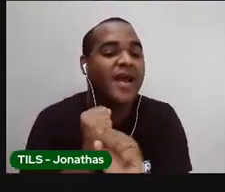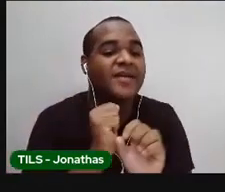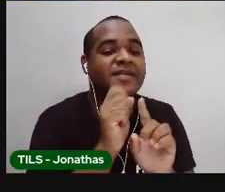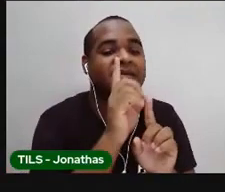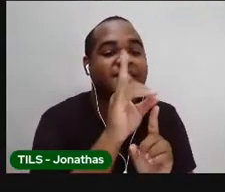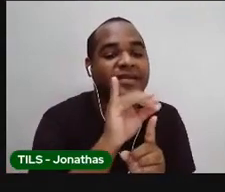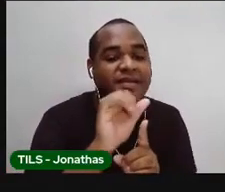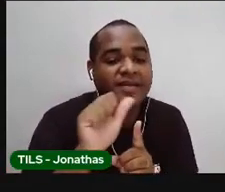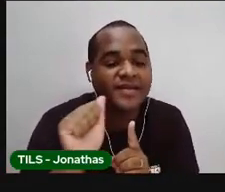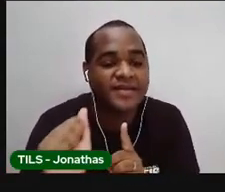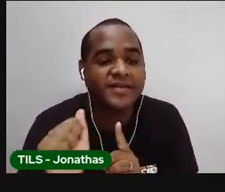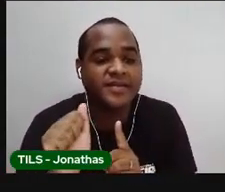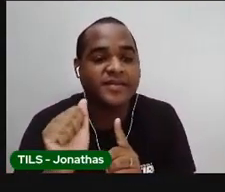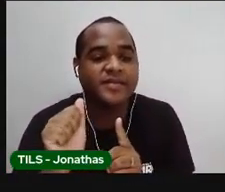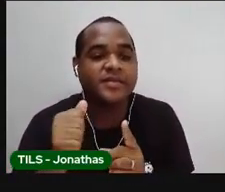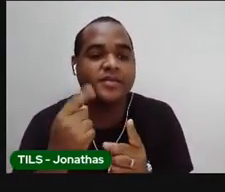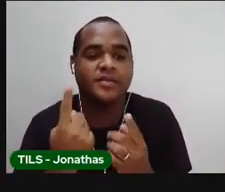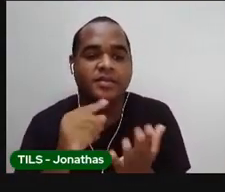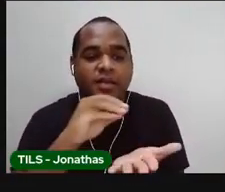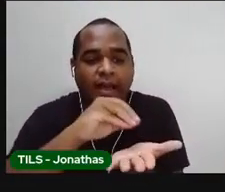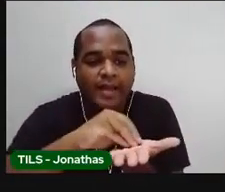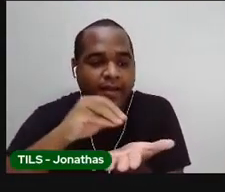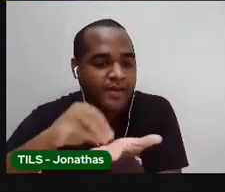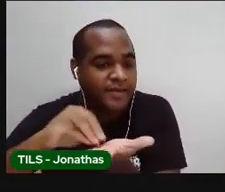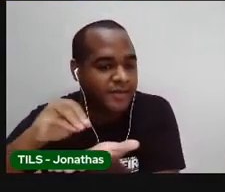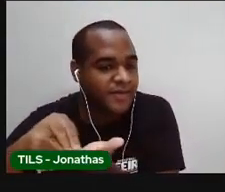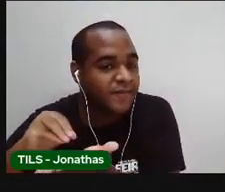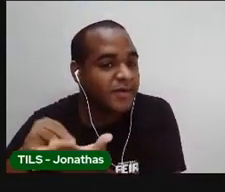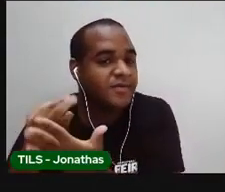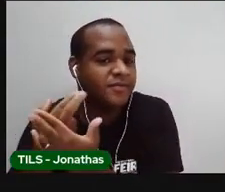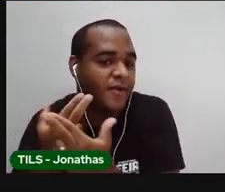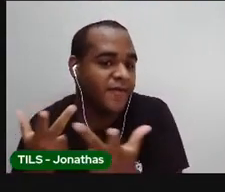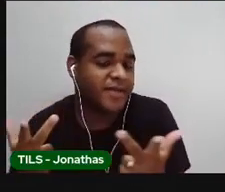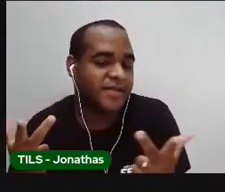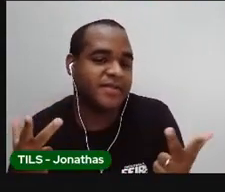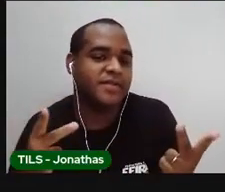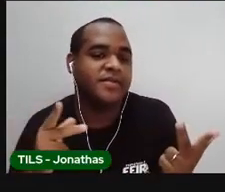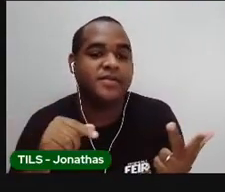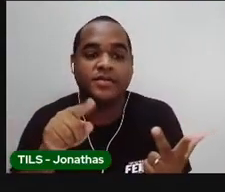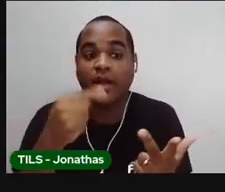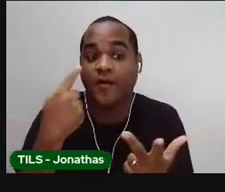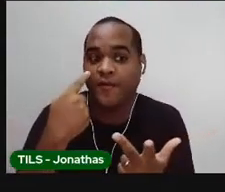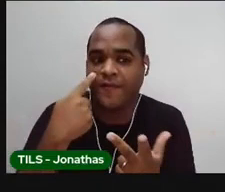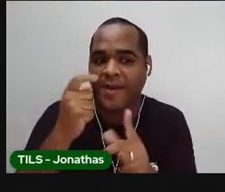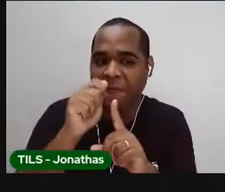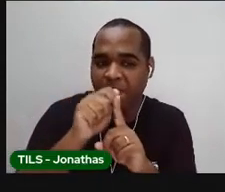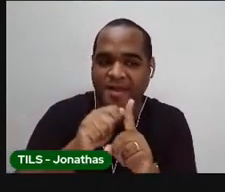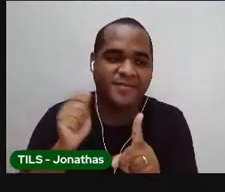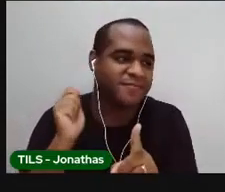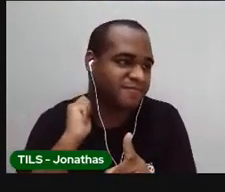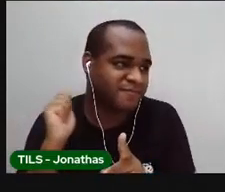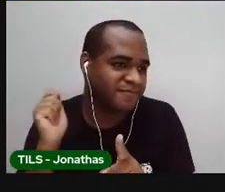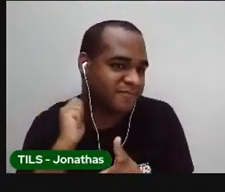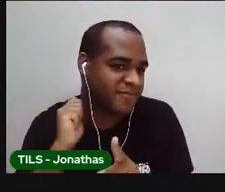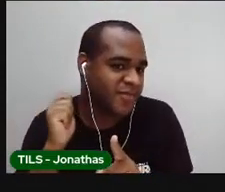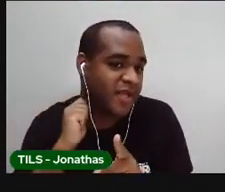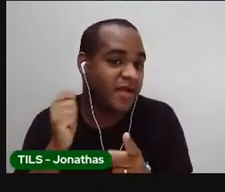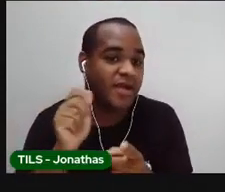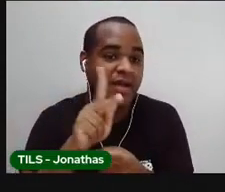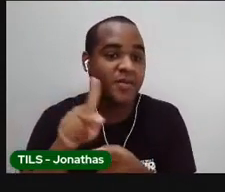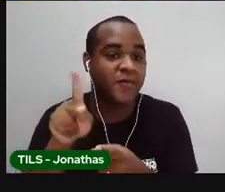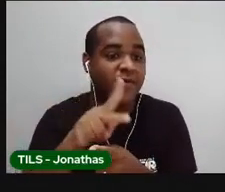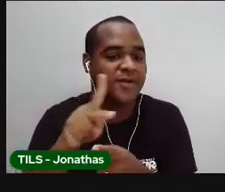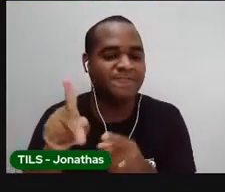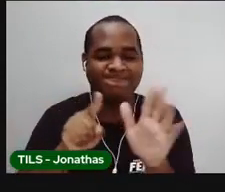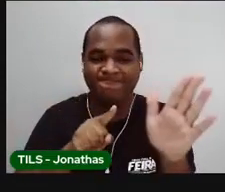dias que faltam para chegar em determinada data. Continuamos com o mês de abril. E a Pró tem uma pergunta